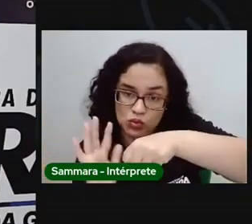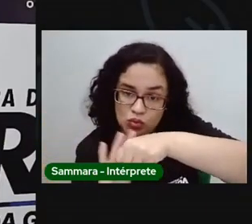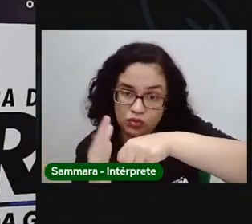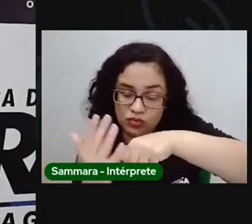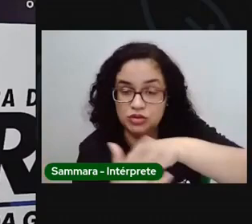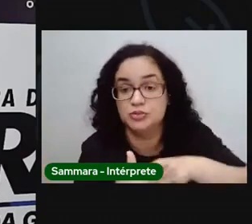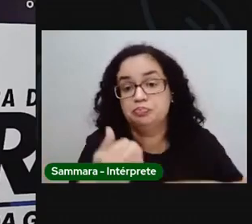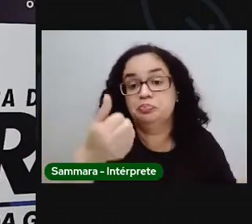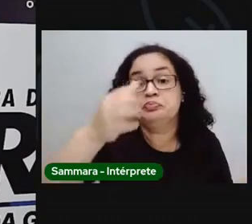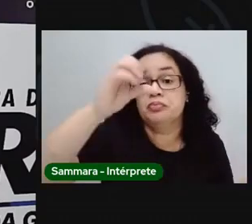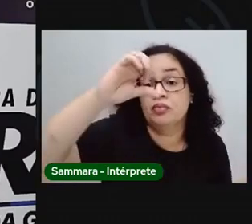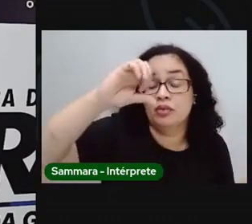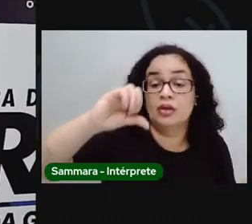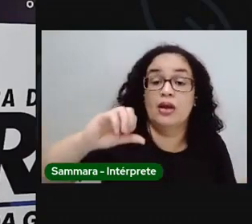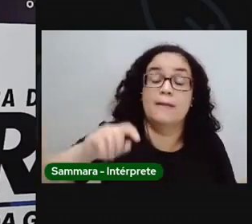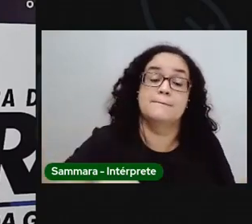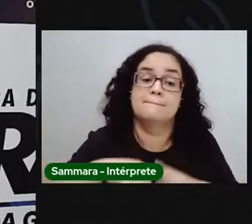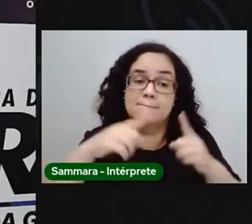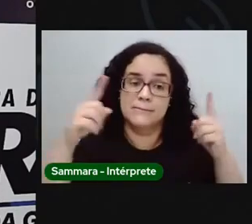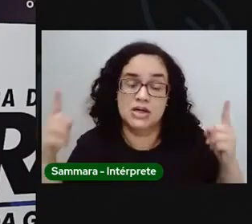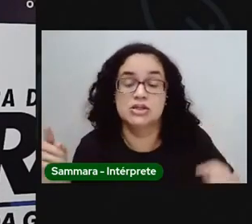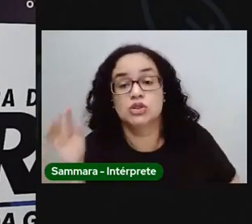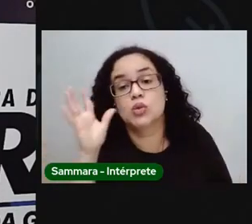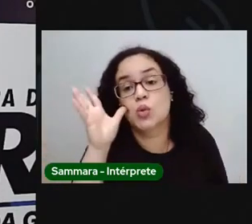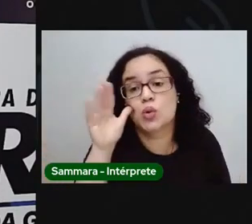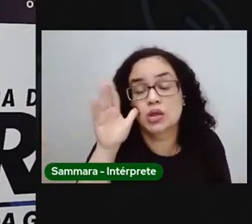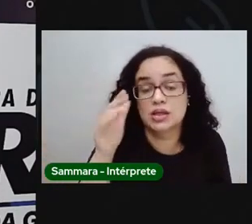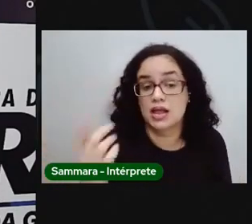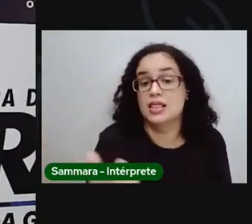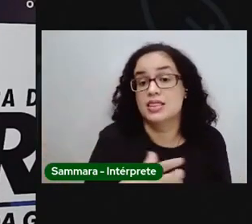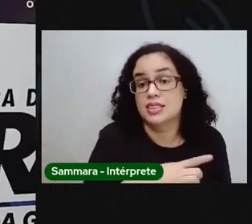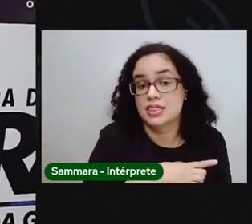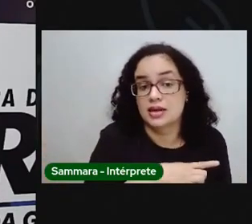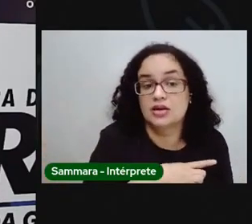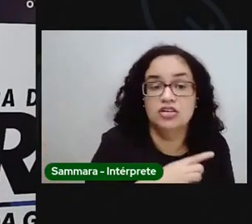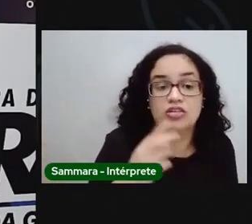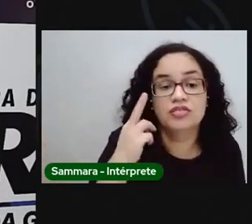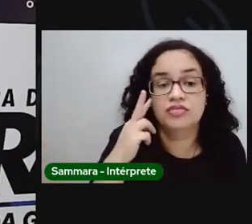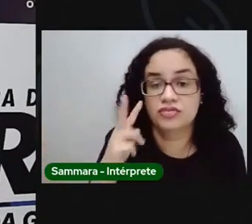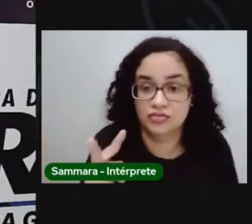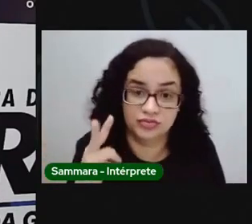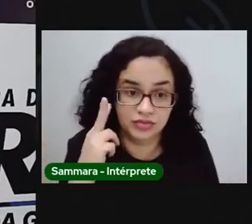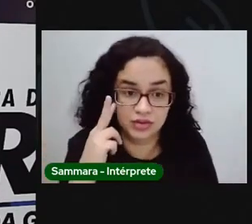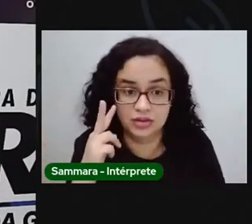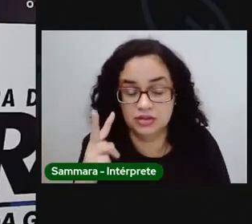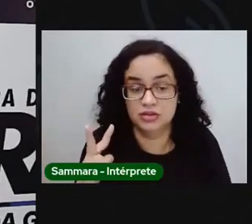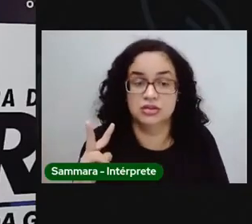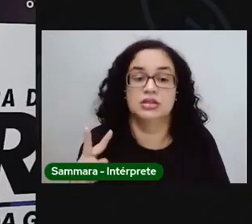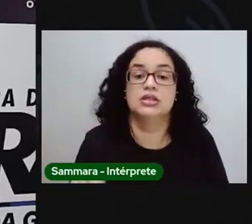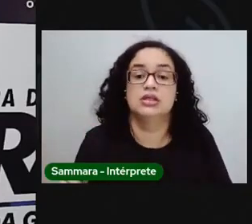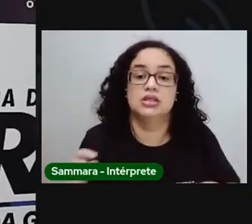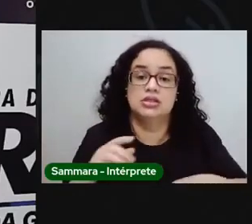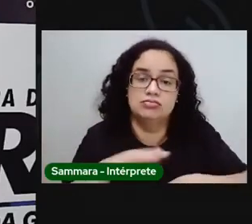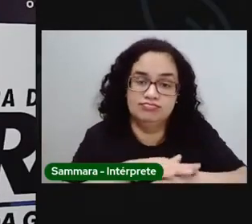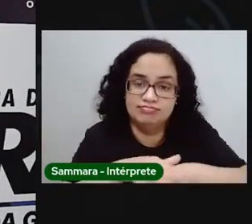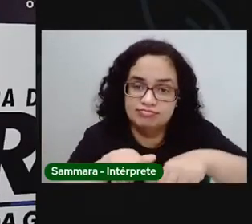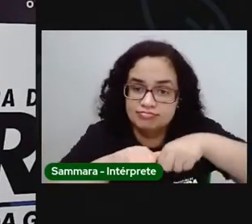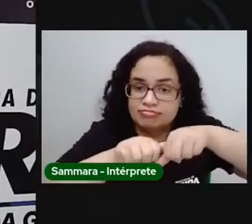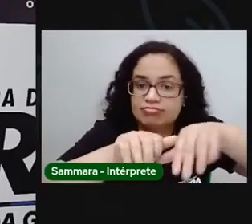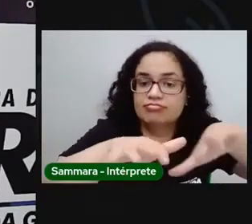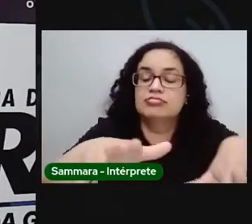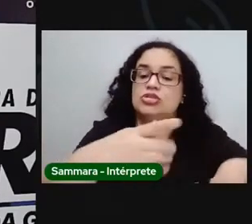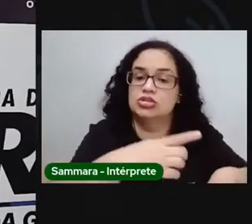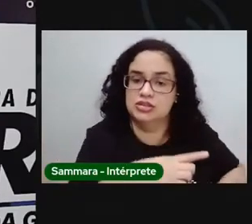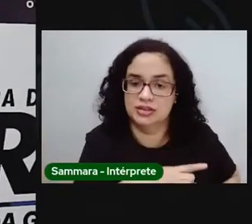mas é essa curiosidade aí que a gente trouxe pra vocês verem que a gente já enfrentou outras pandemias, outras epidemias e a